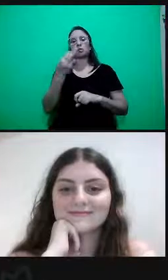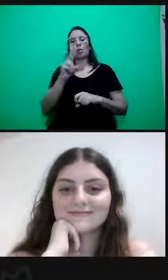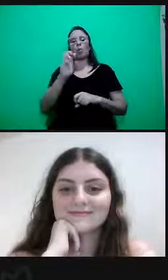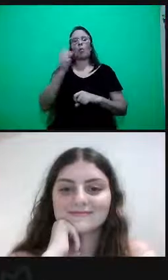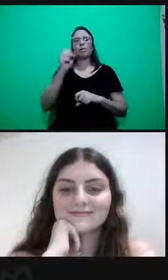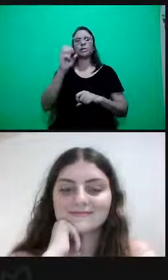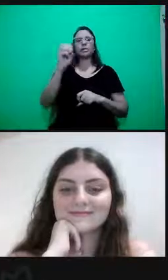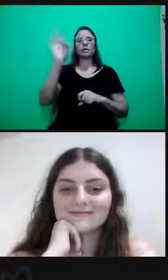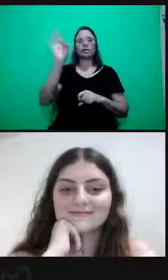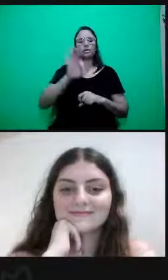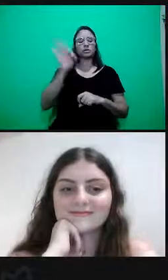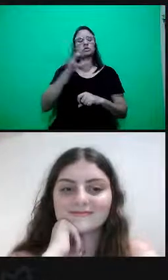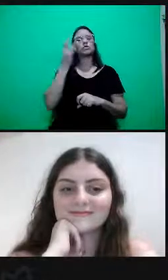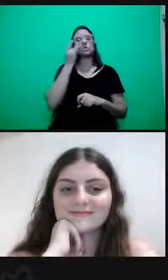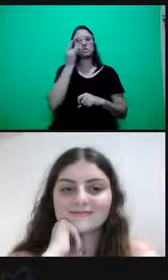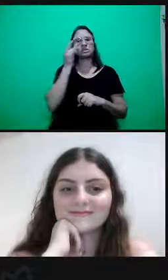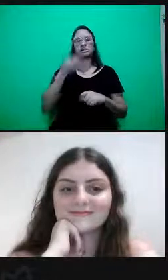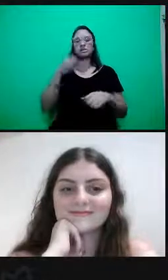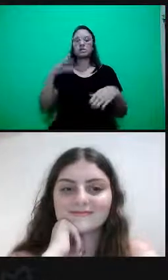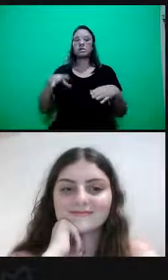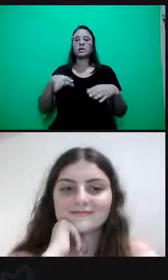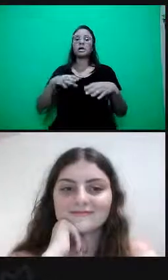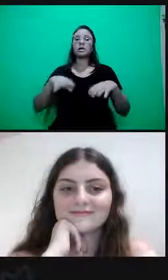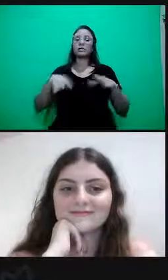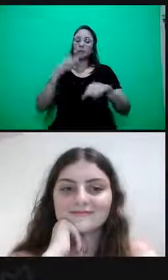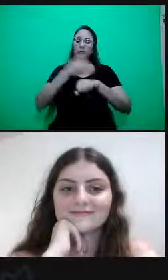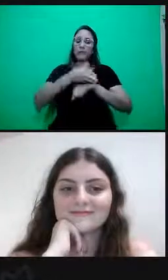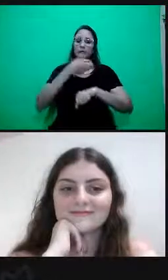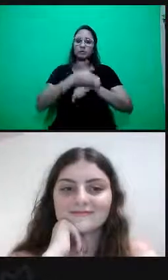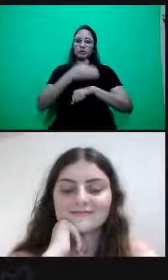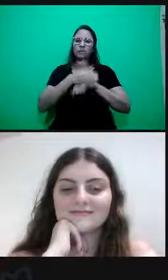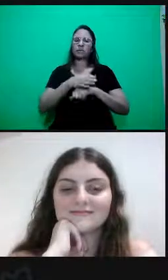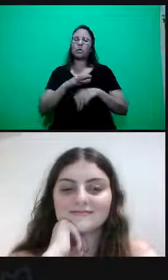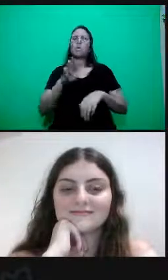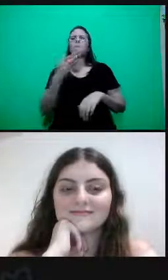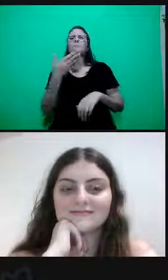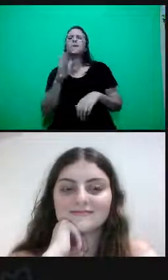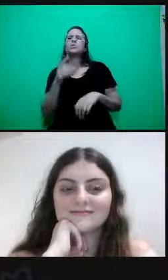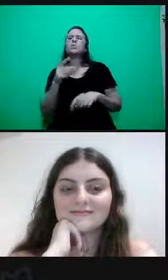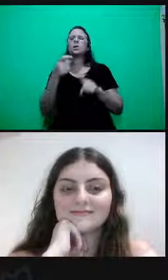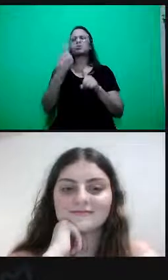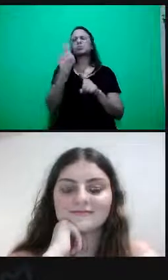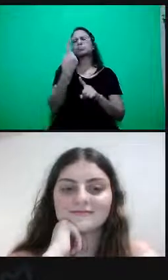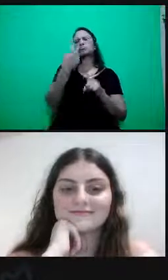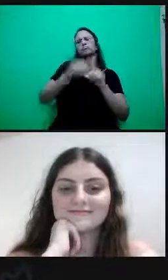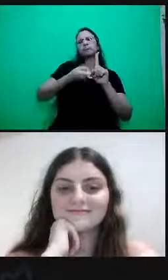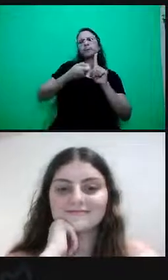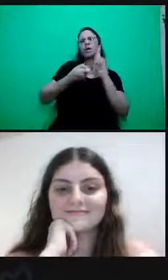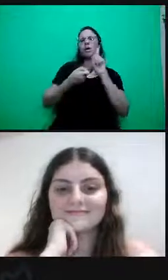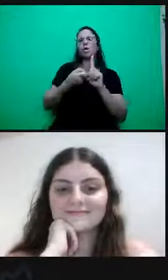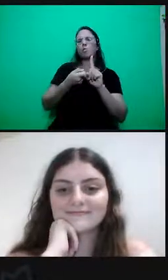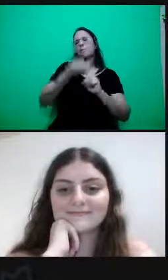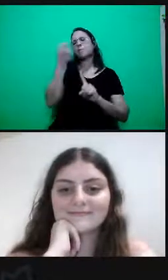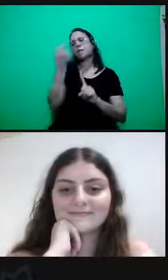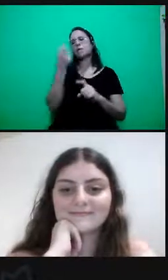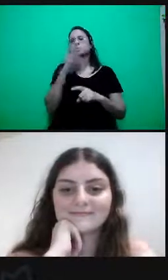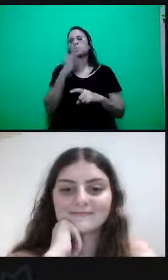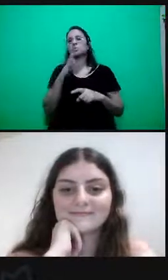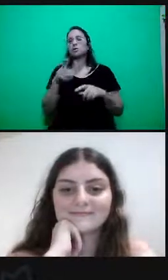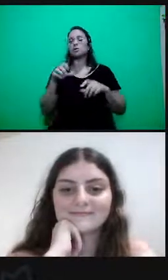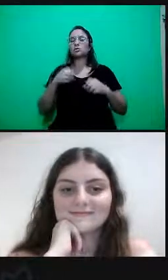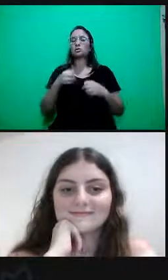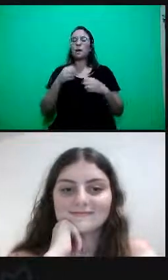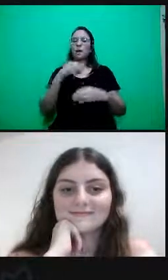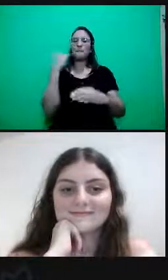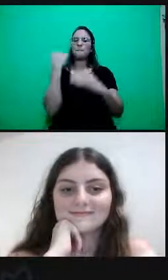Então, assinem, leva um tempo de um mês, um mês e meio, mais ou menos, para a gente emitir esses certificados. Quem está no grupo